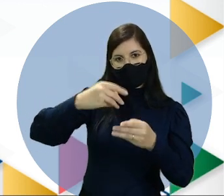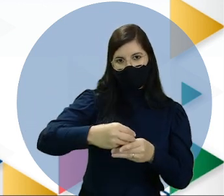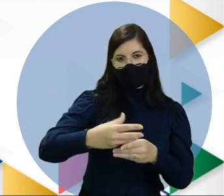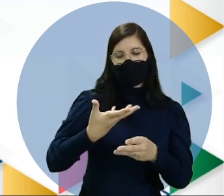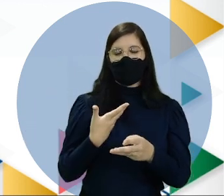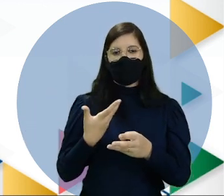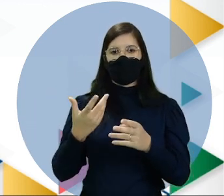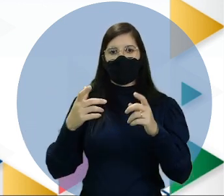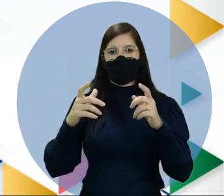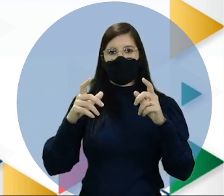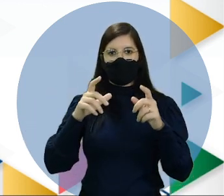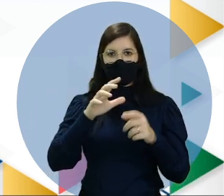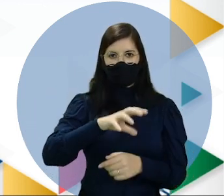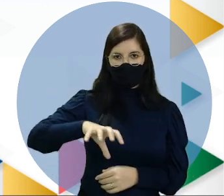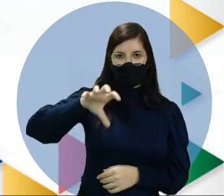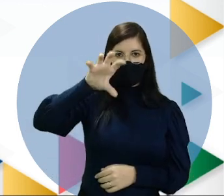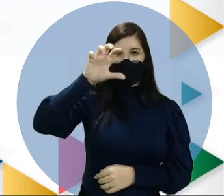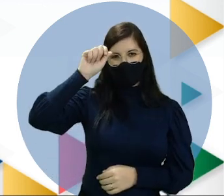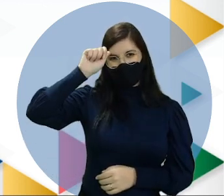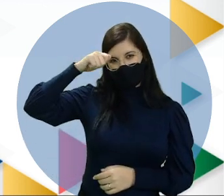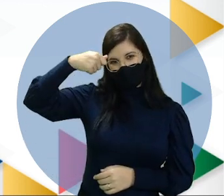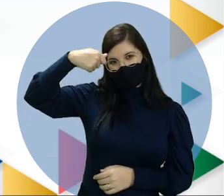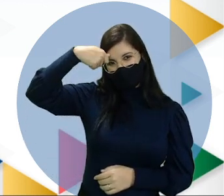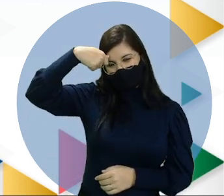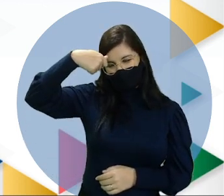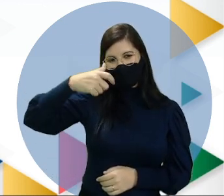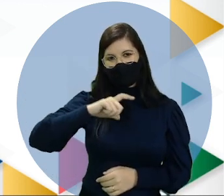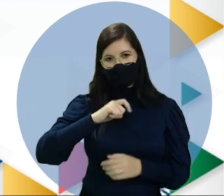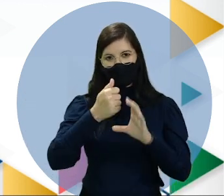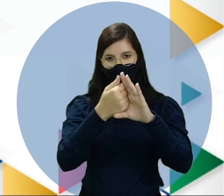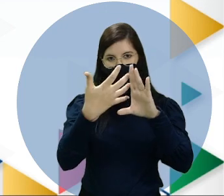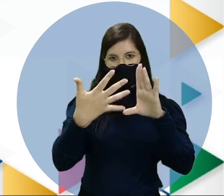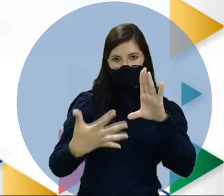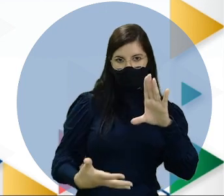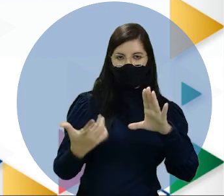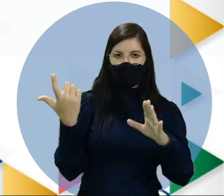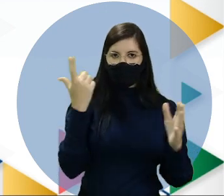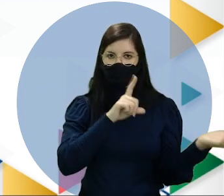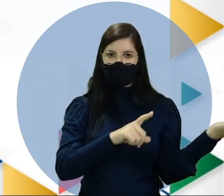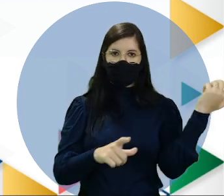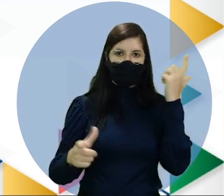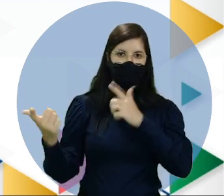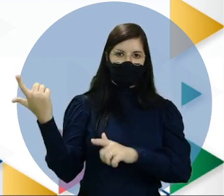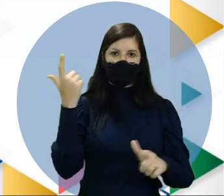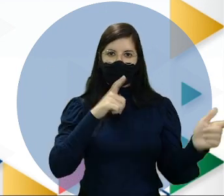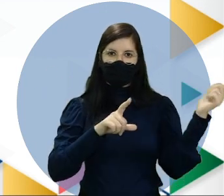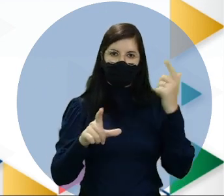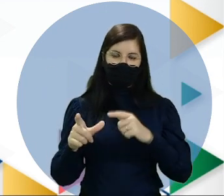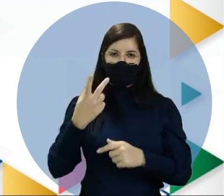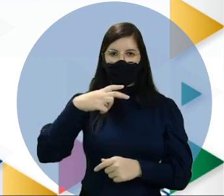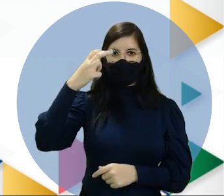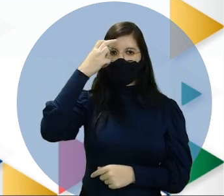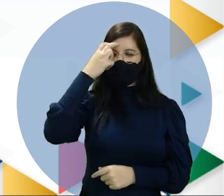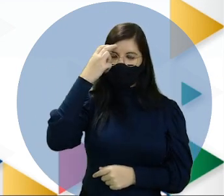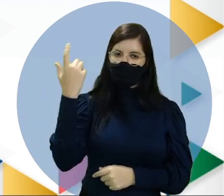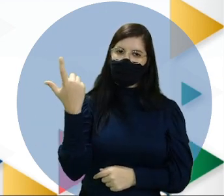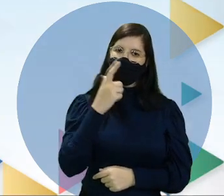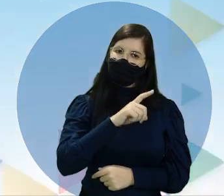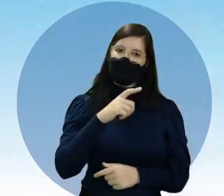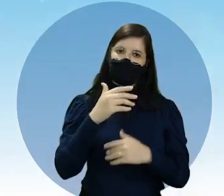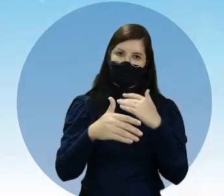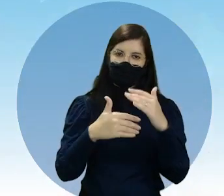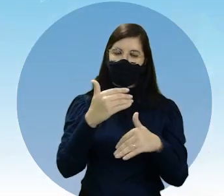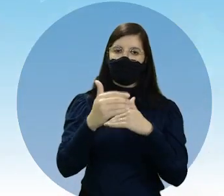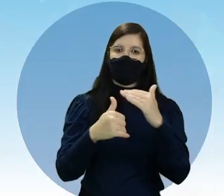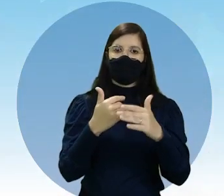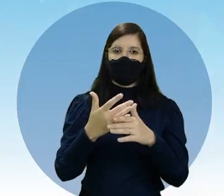ele caracterizou-se por um conjunto de conquistas, imposições culturais e também de